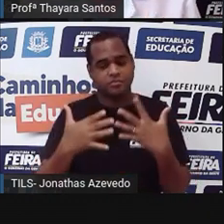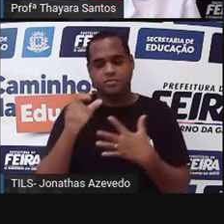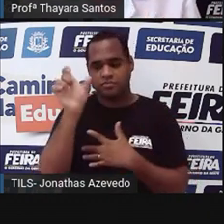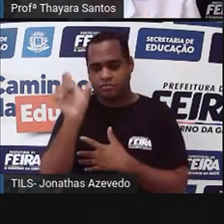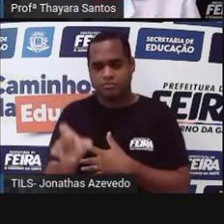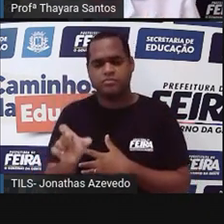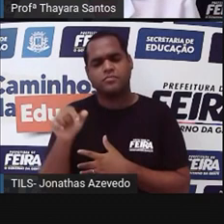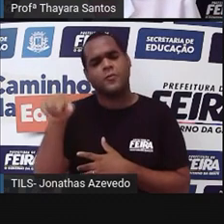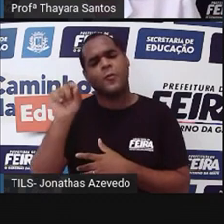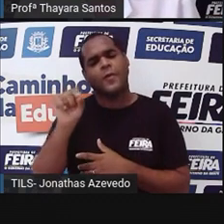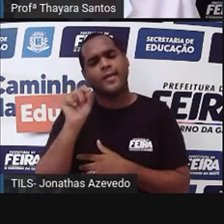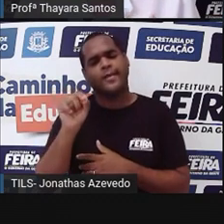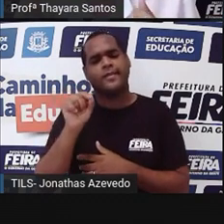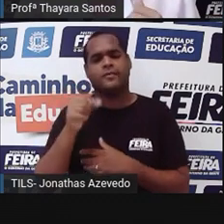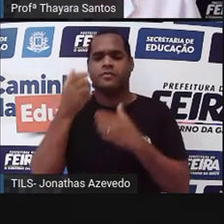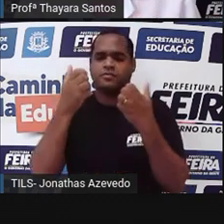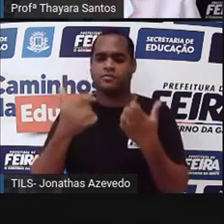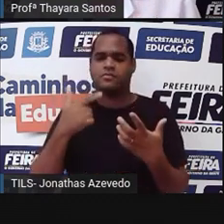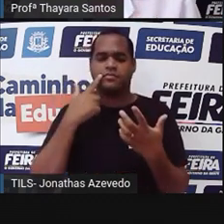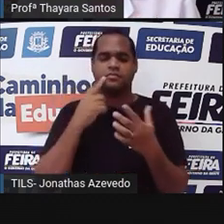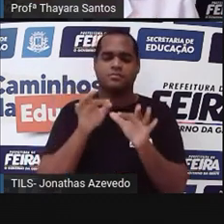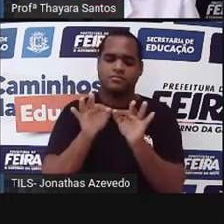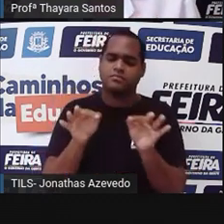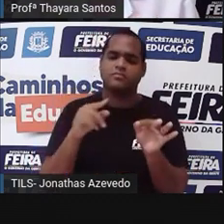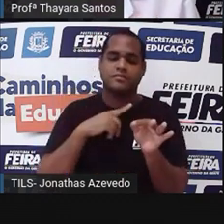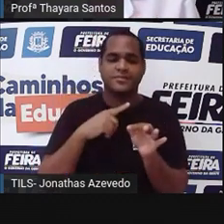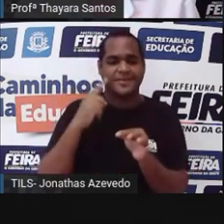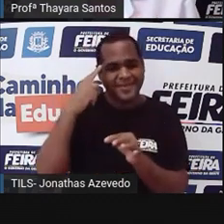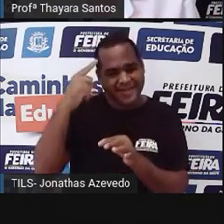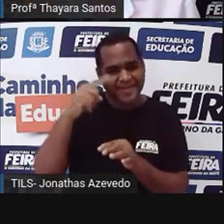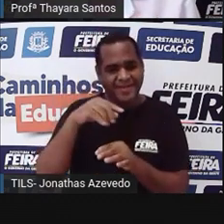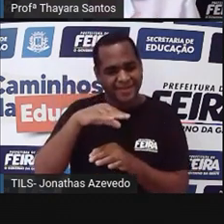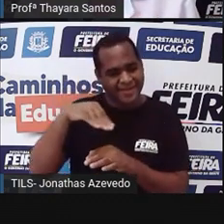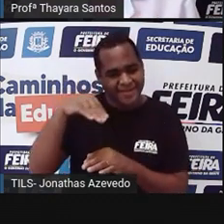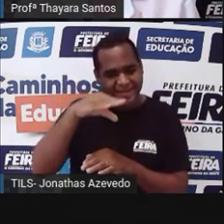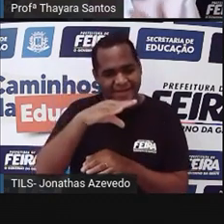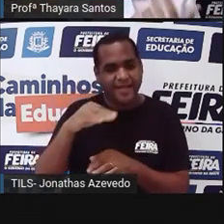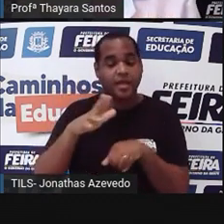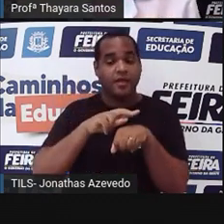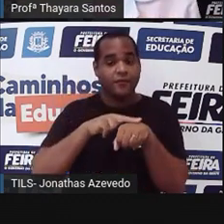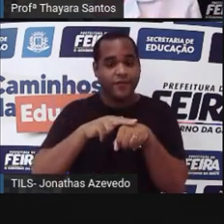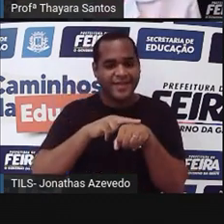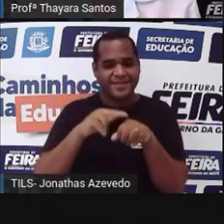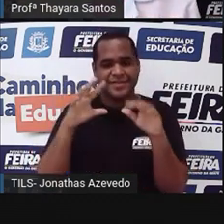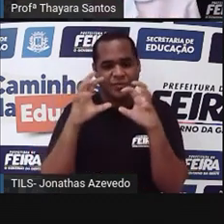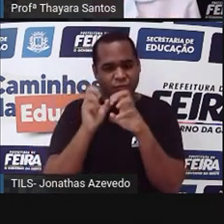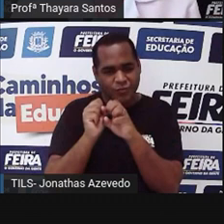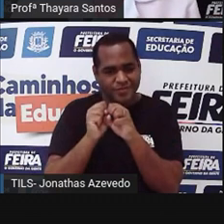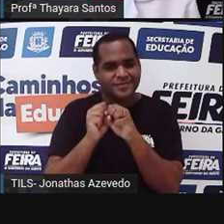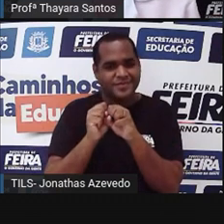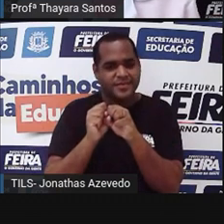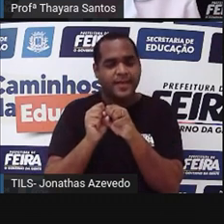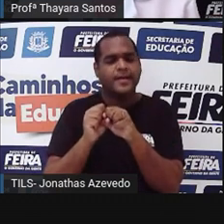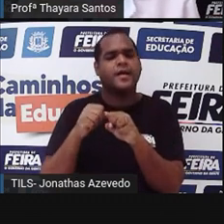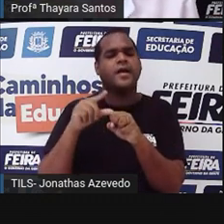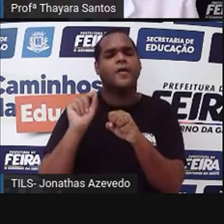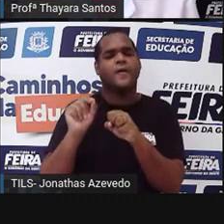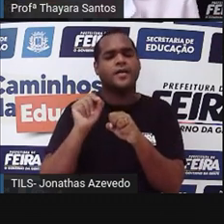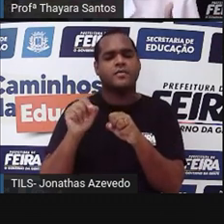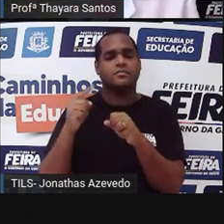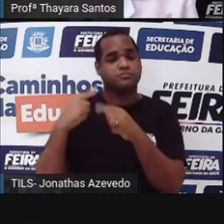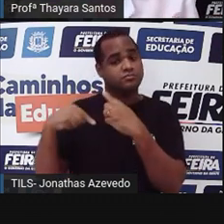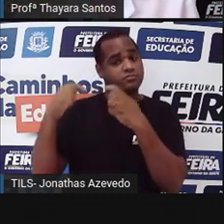as briófitas são plantas mais simples. Então, essa alga verde ancestral, ela teria originado as briófitas.